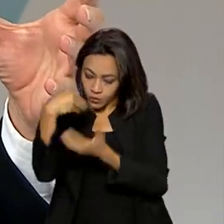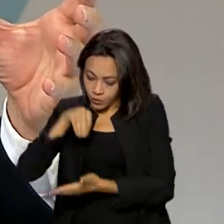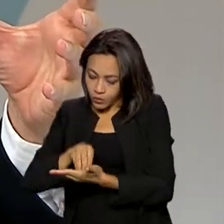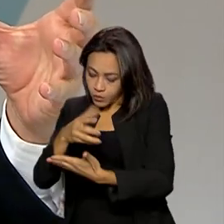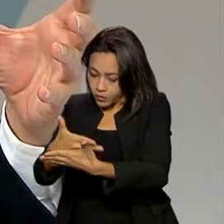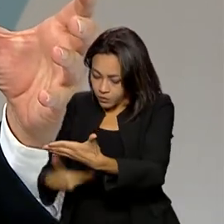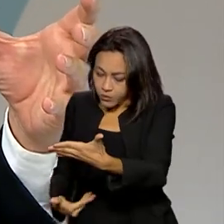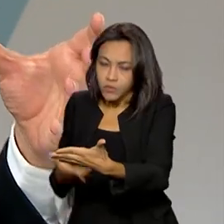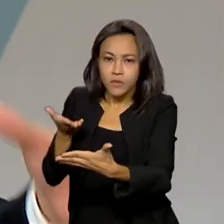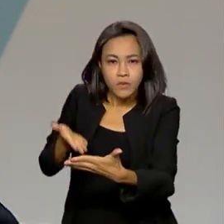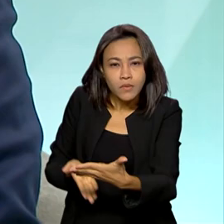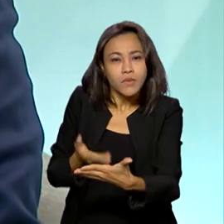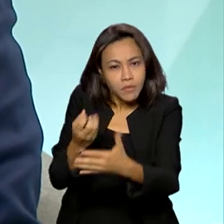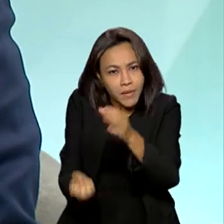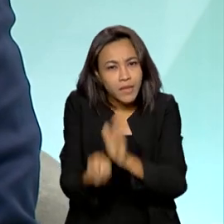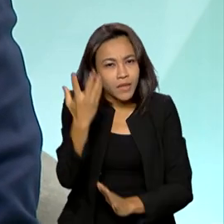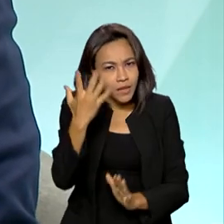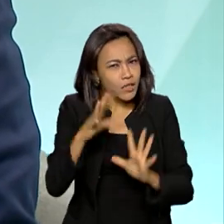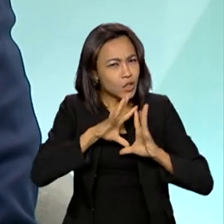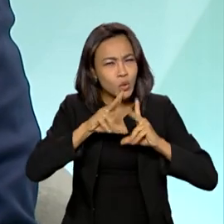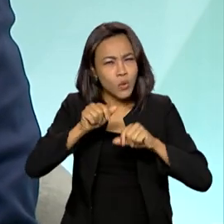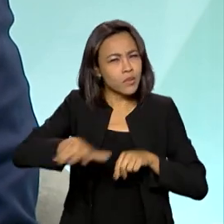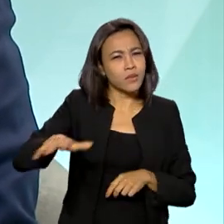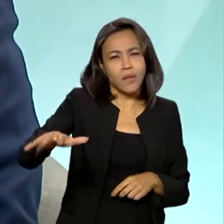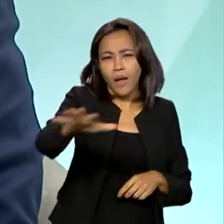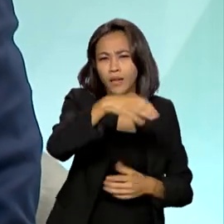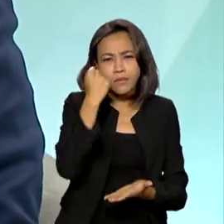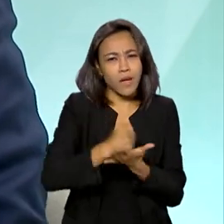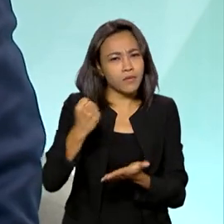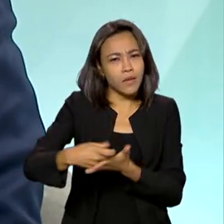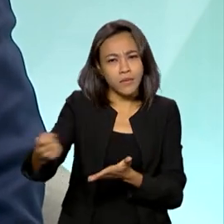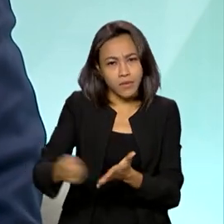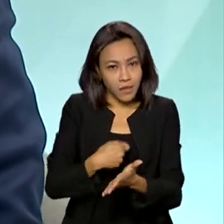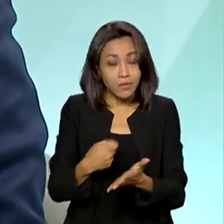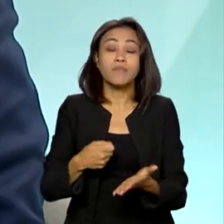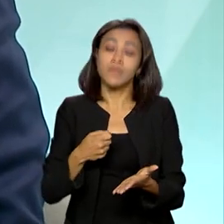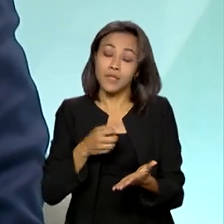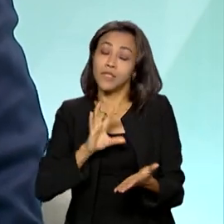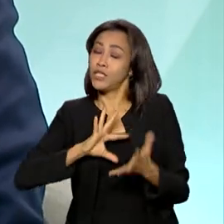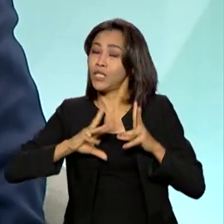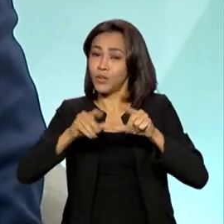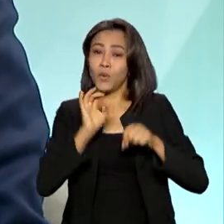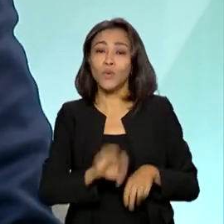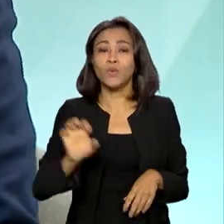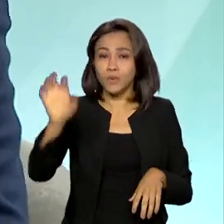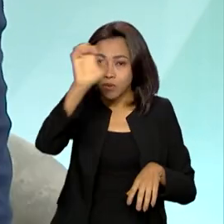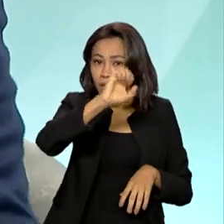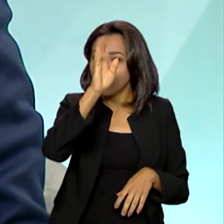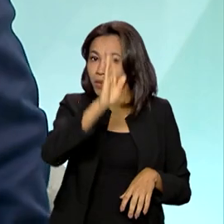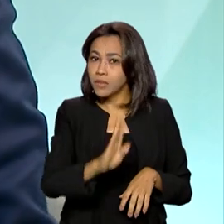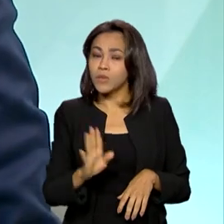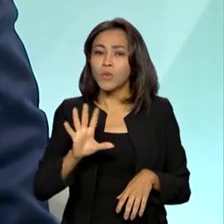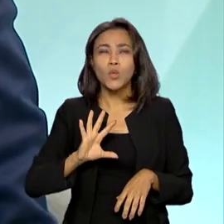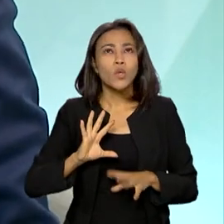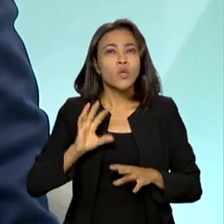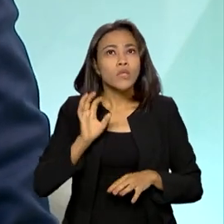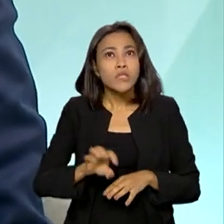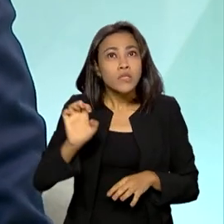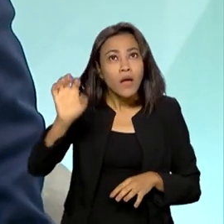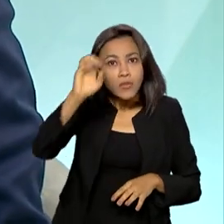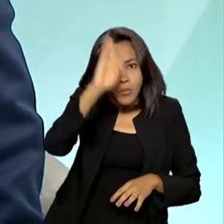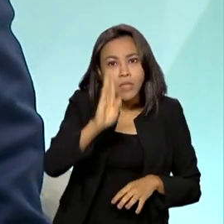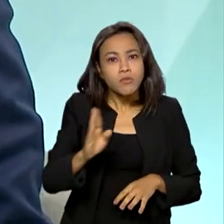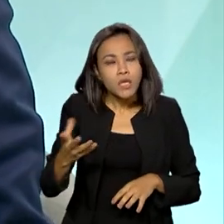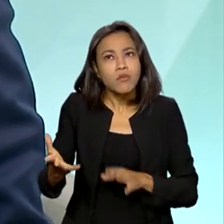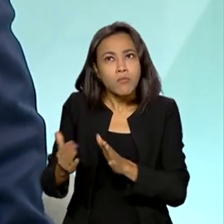de empregos no país, em carteira assinada? Em todos os setores e em todos os estados brasileiros. Não tem um estado brasileiro que não tenha aumentado o